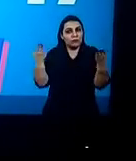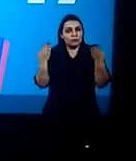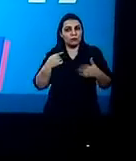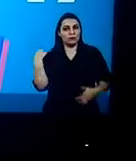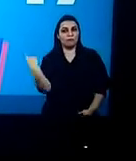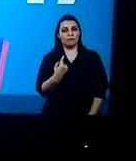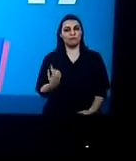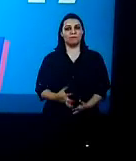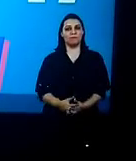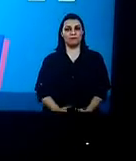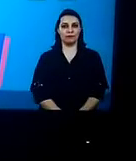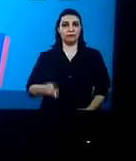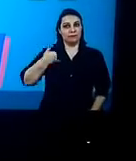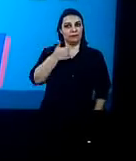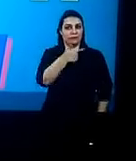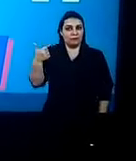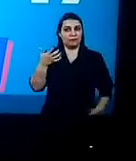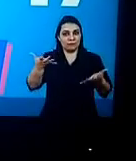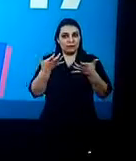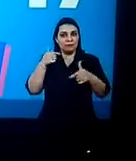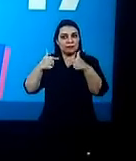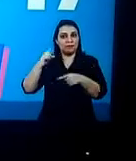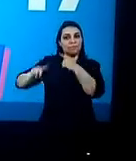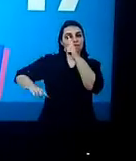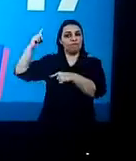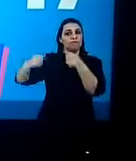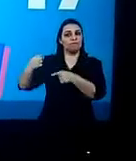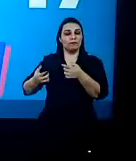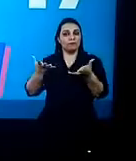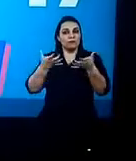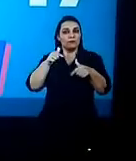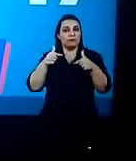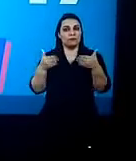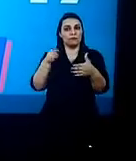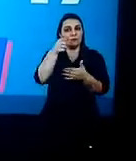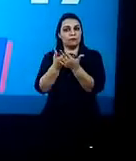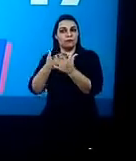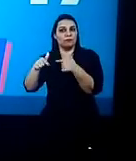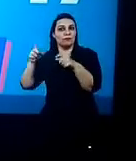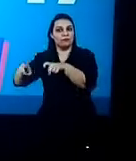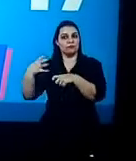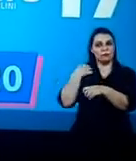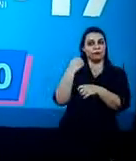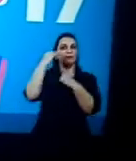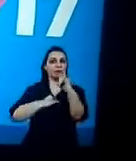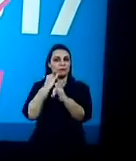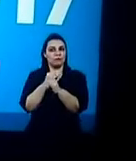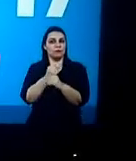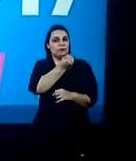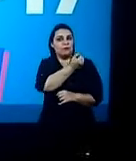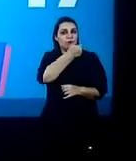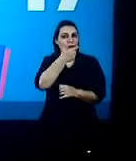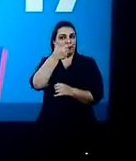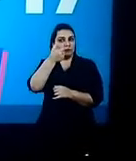deputado estadual, agora é a nossa vez. Tenho 22 anos e quero trabalhar para renovar nossa política. Quero trabalhar com você, estudante produtoral.